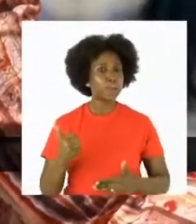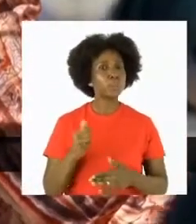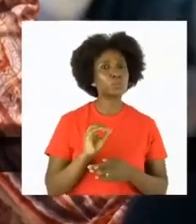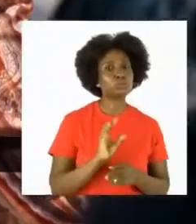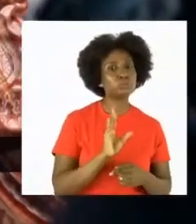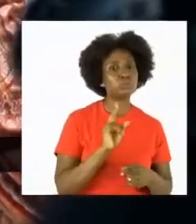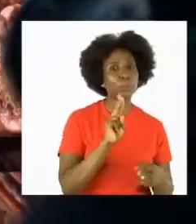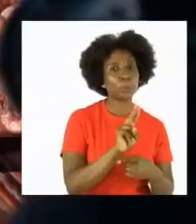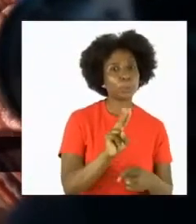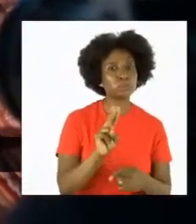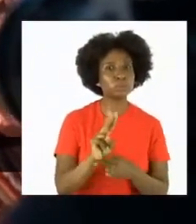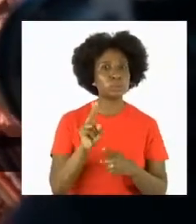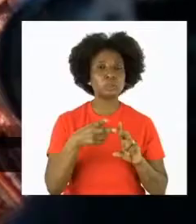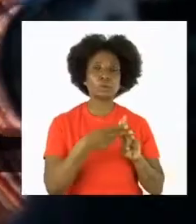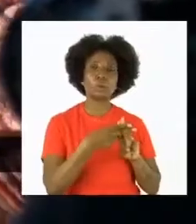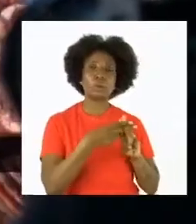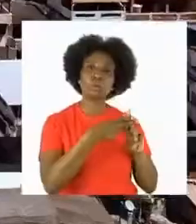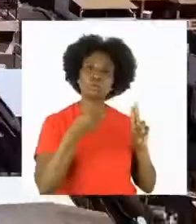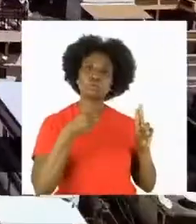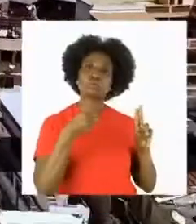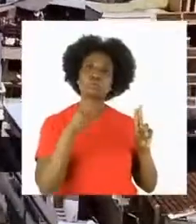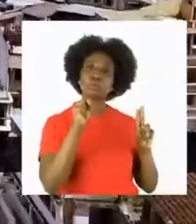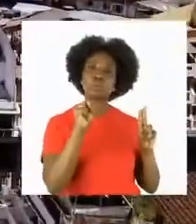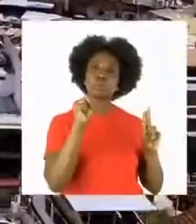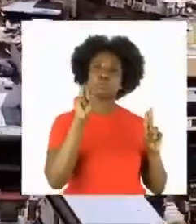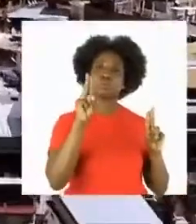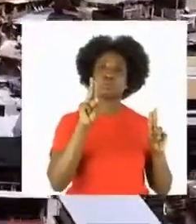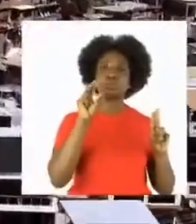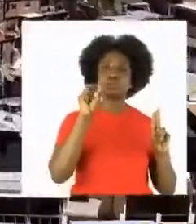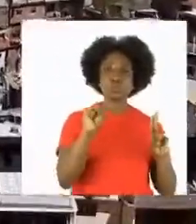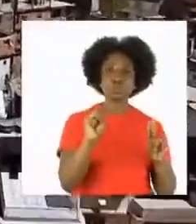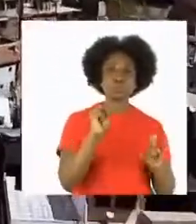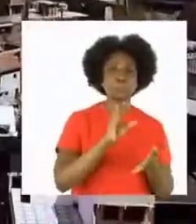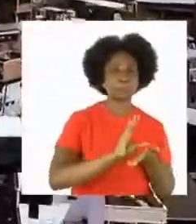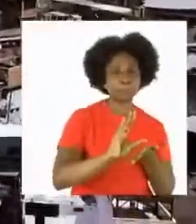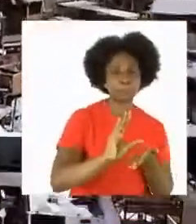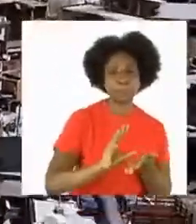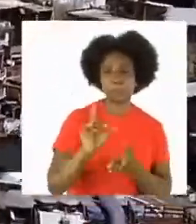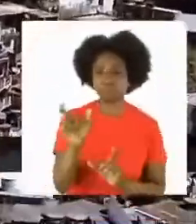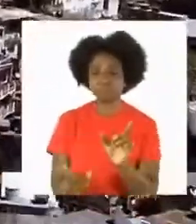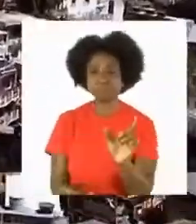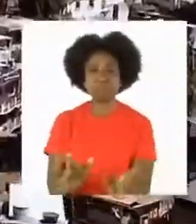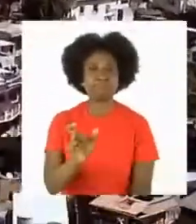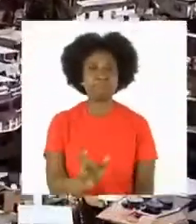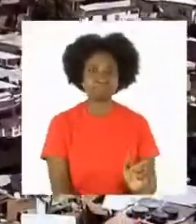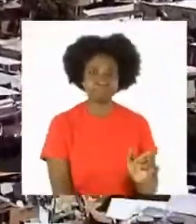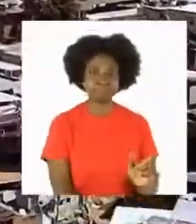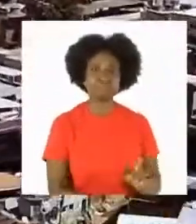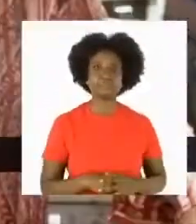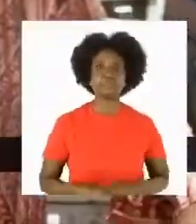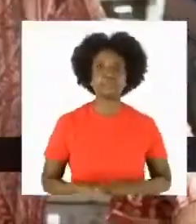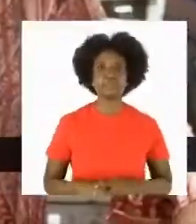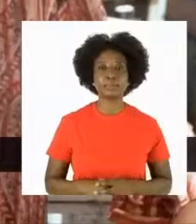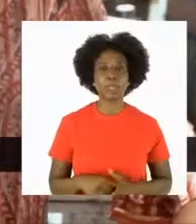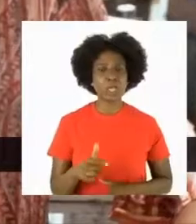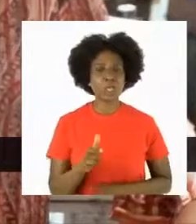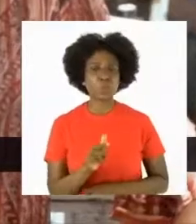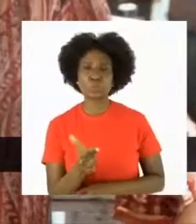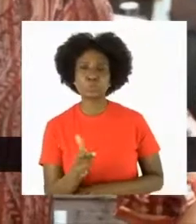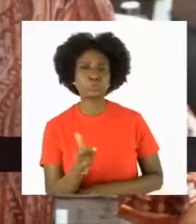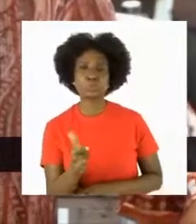o nosso sistema único de saúde para poder atender tanta gente por aí. Não tem ninguém para